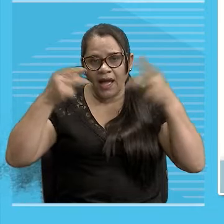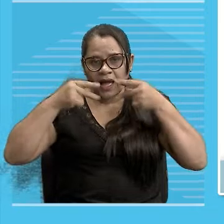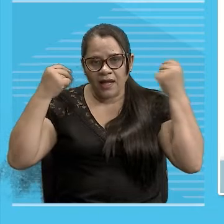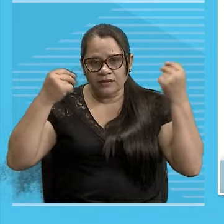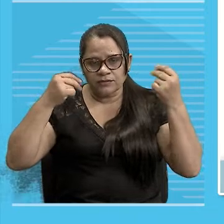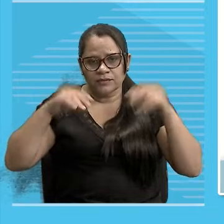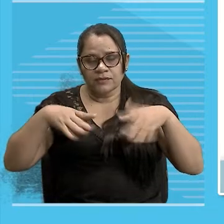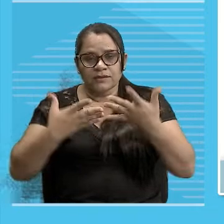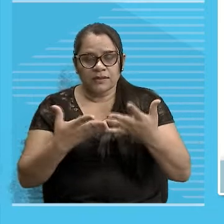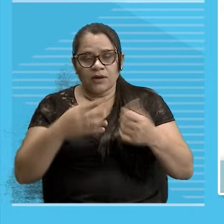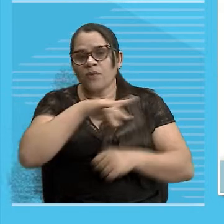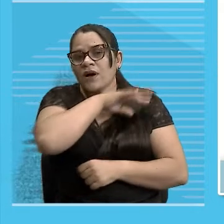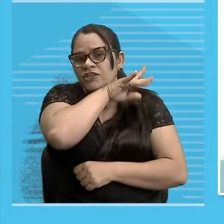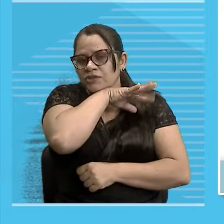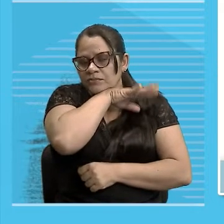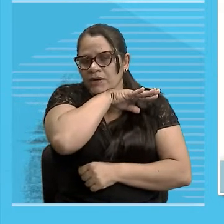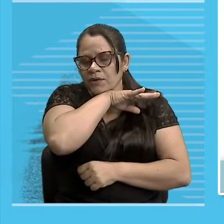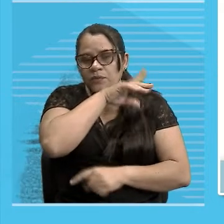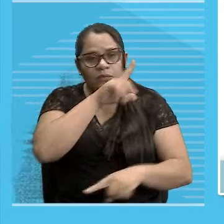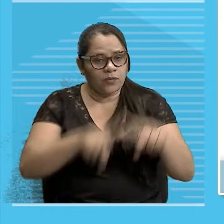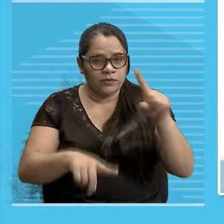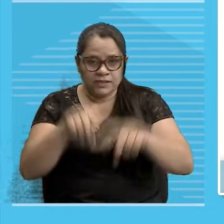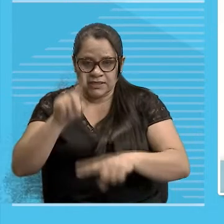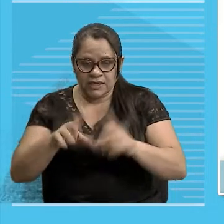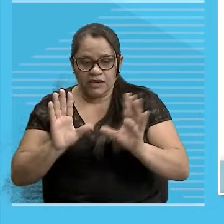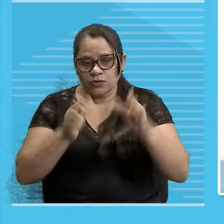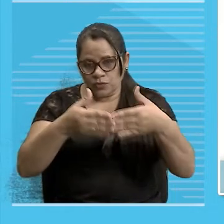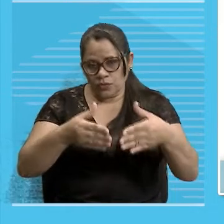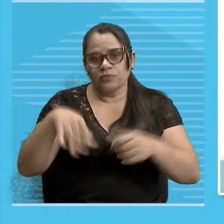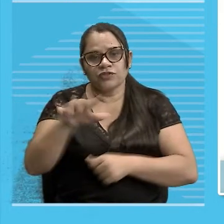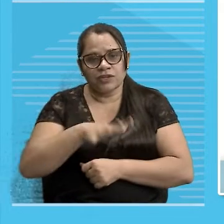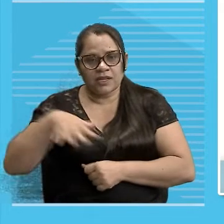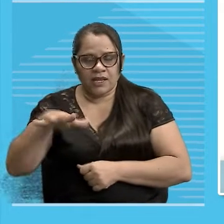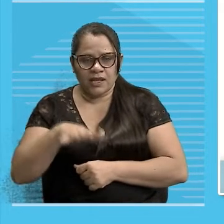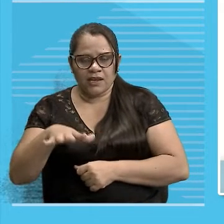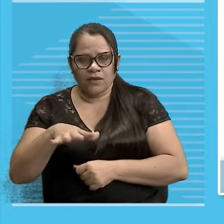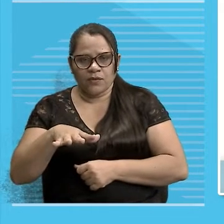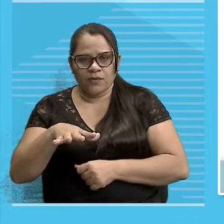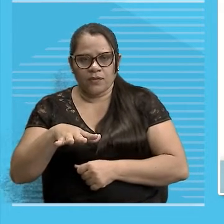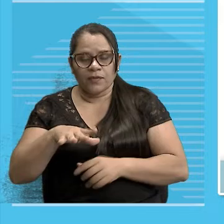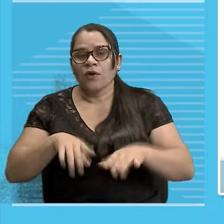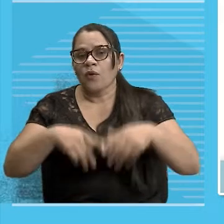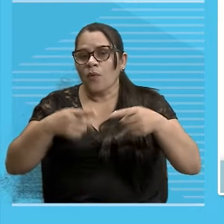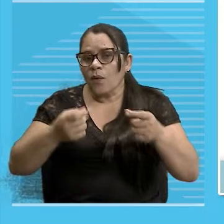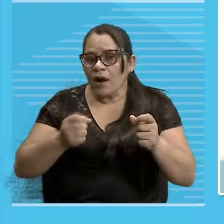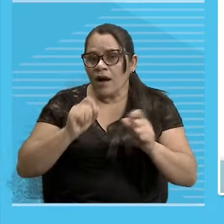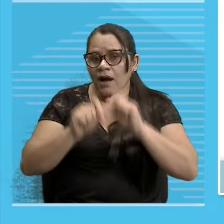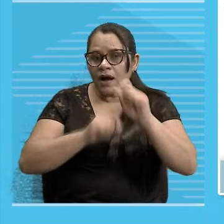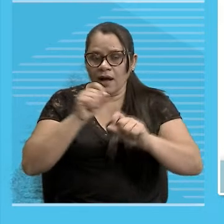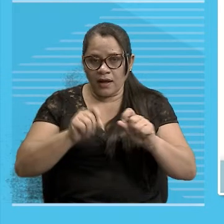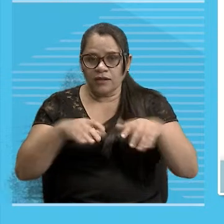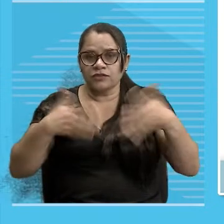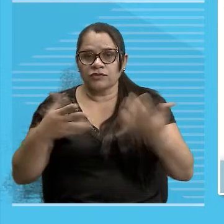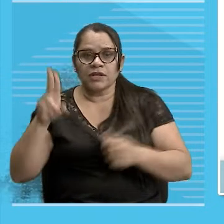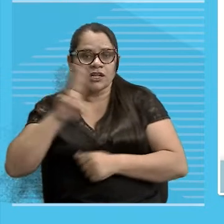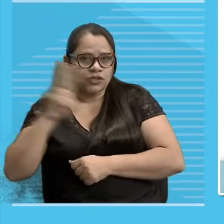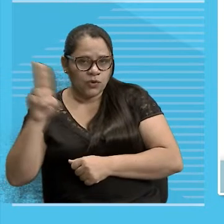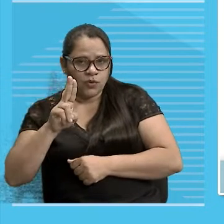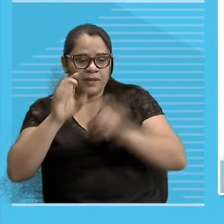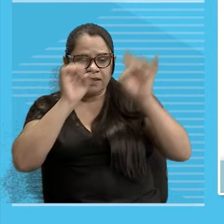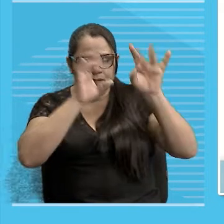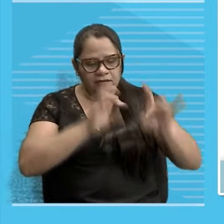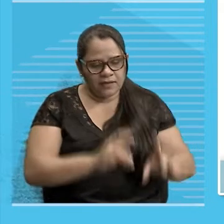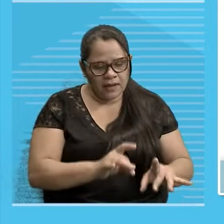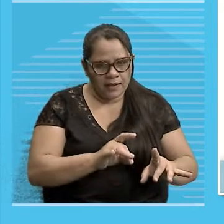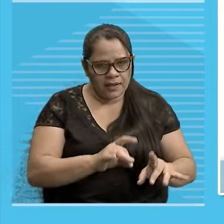Quando você fala Não sei genericamente Até pelo formato Você diz Ah isso é uma bandeira Quando você vai dar nome A bandeira especificamente Aí você diz